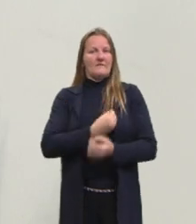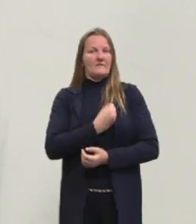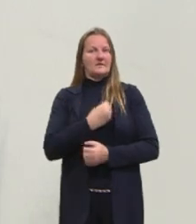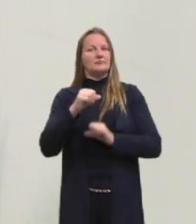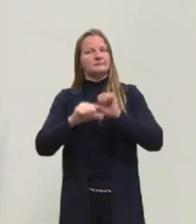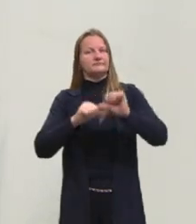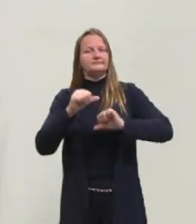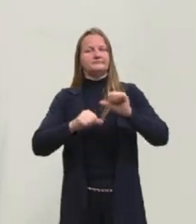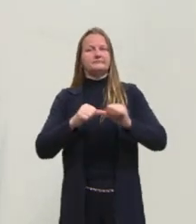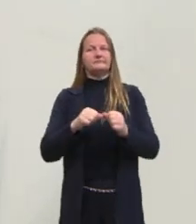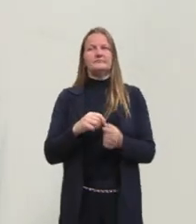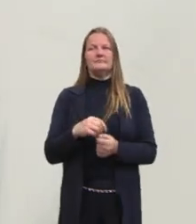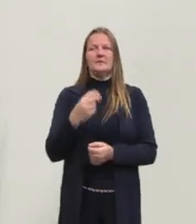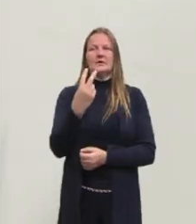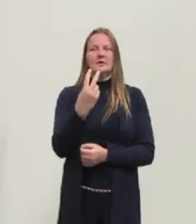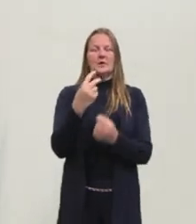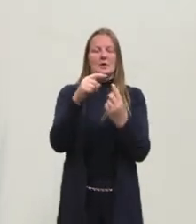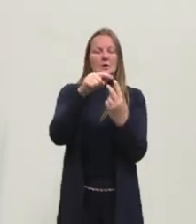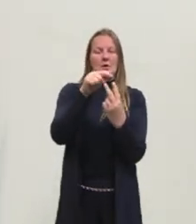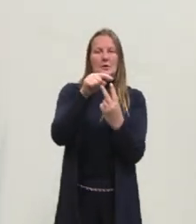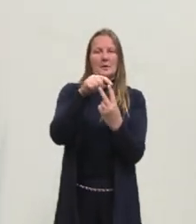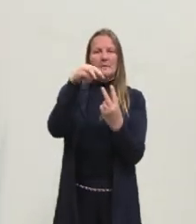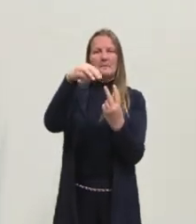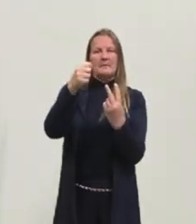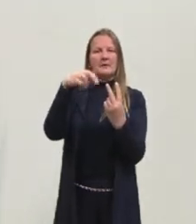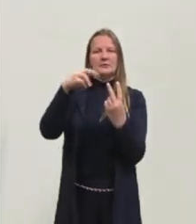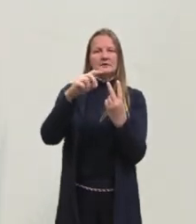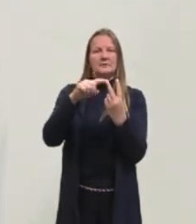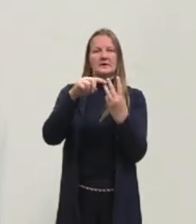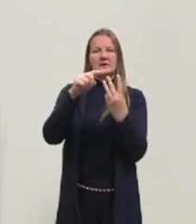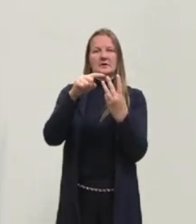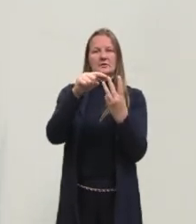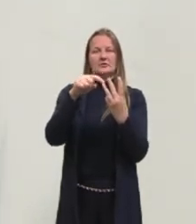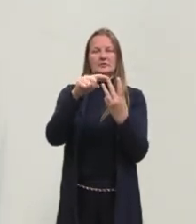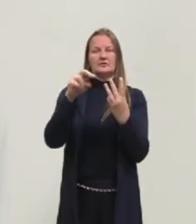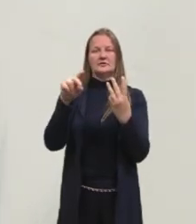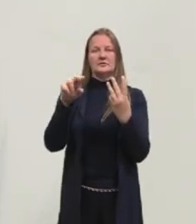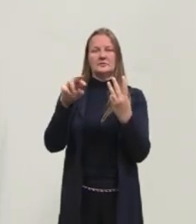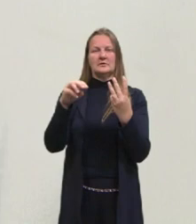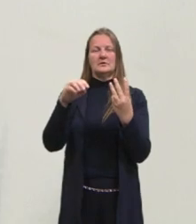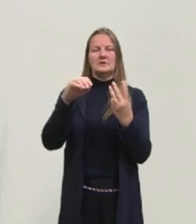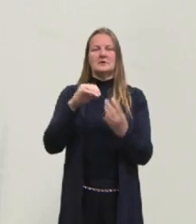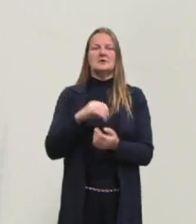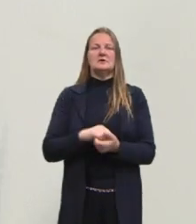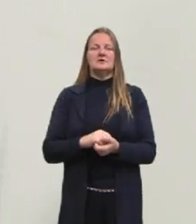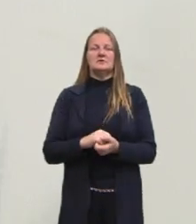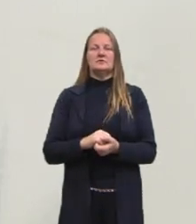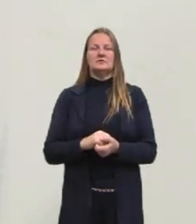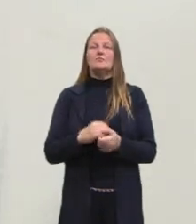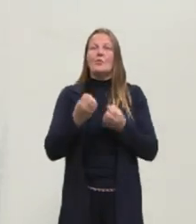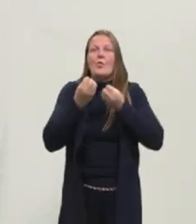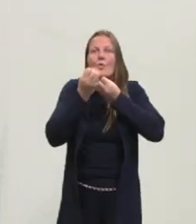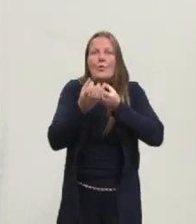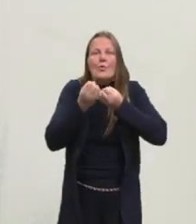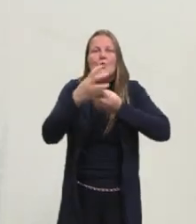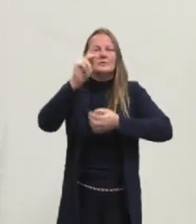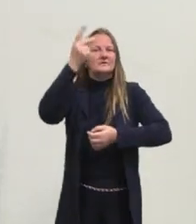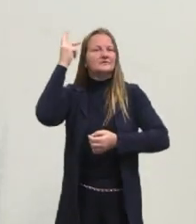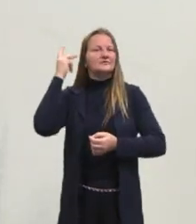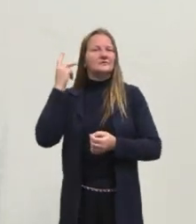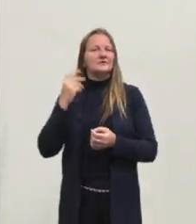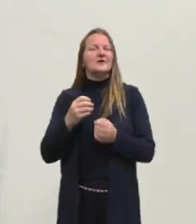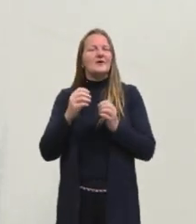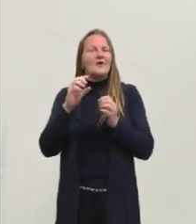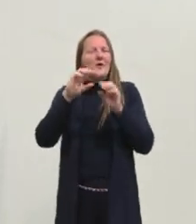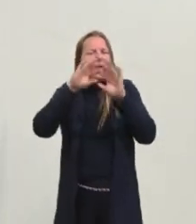porque é o Macunaíma e os seus dois irmãos, o Jiguei e o Maraapi. Então, ele traz lá, bem mais para o finalzinho, dando um